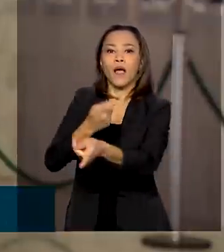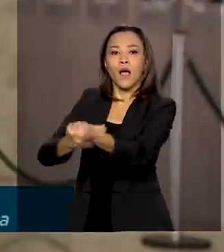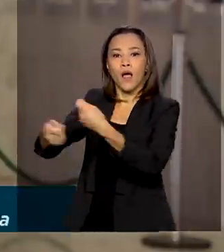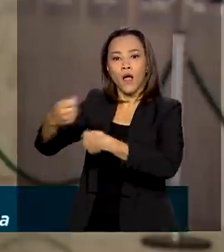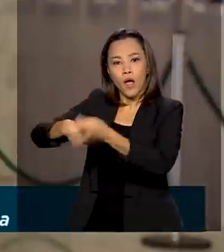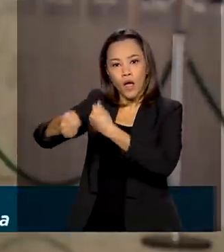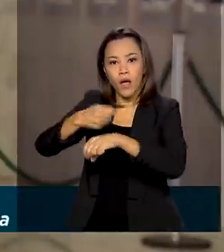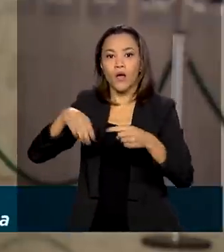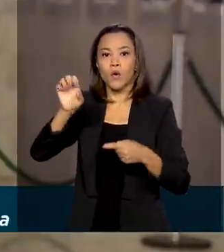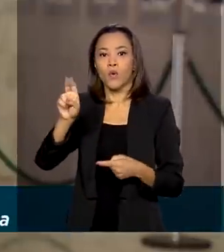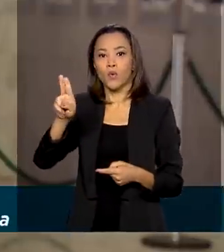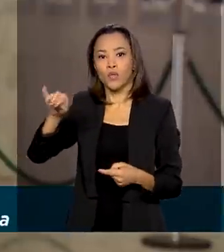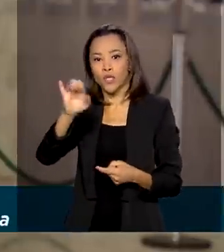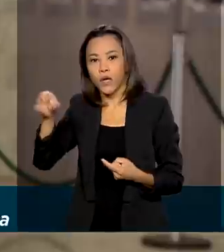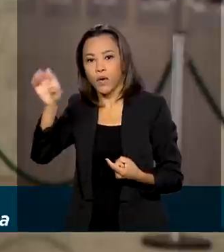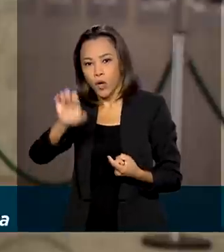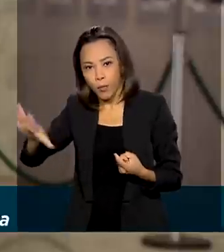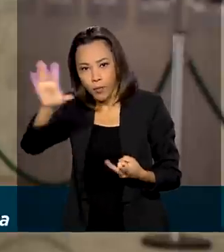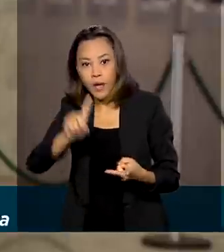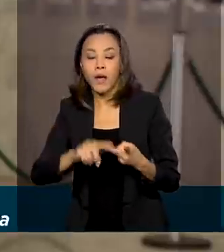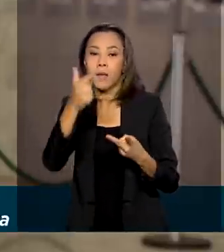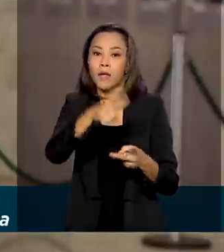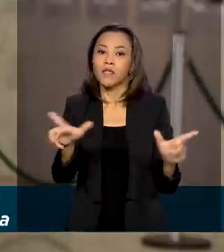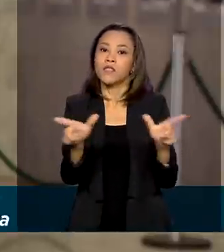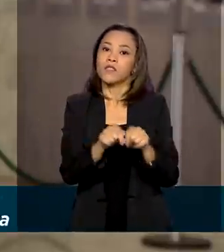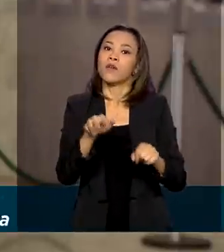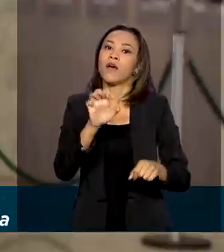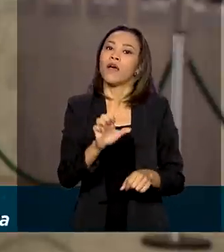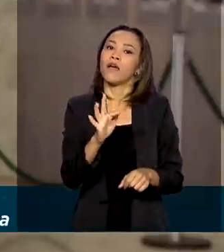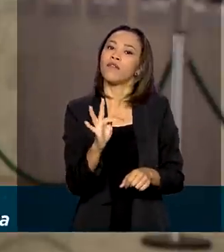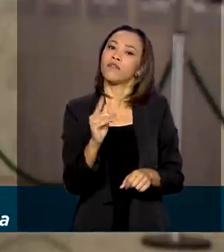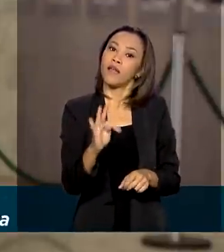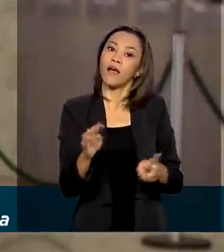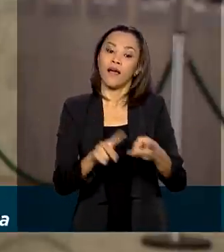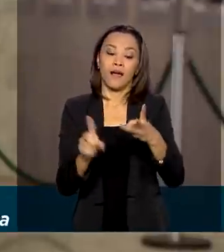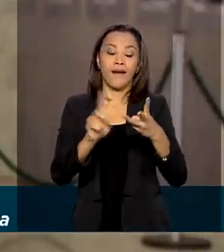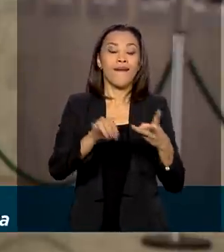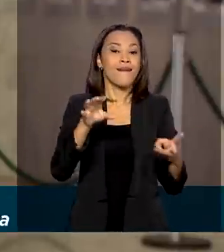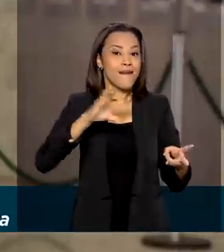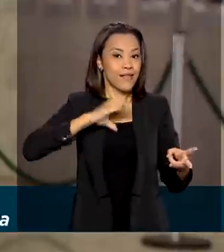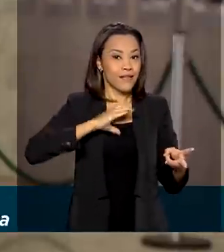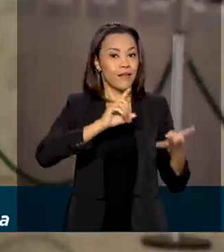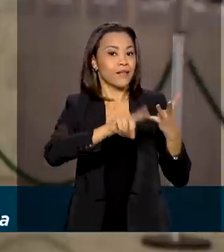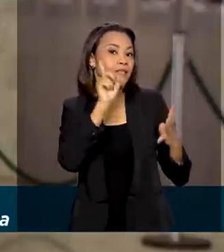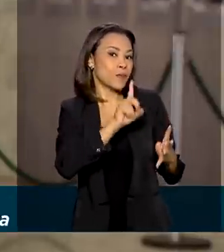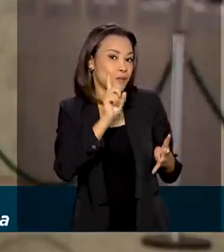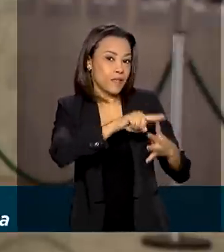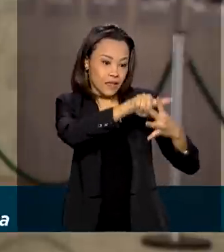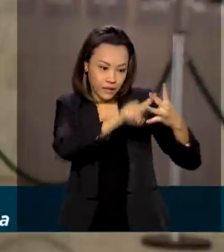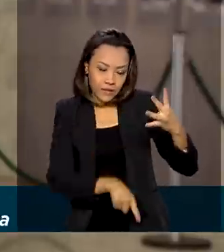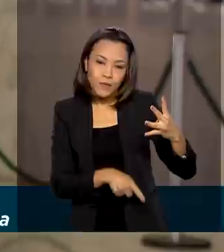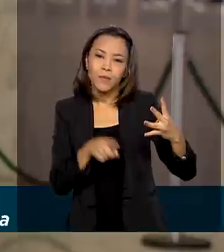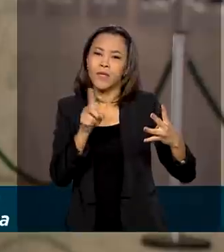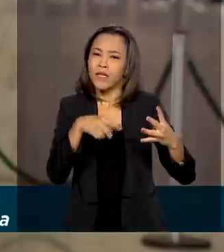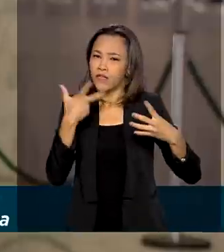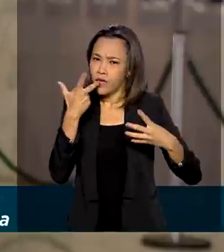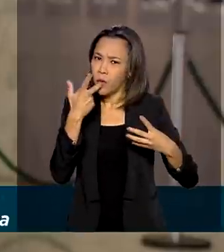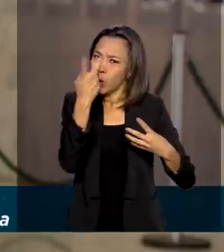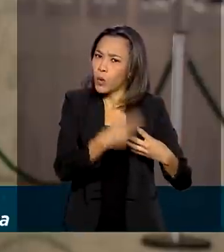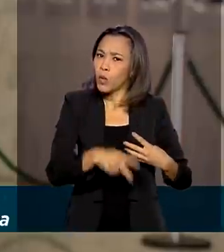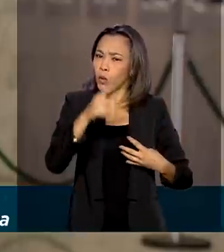com a União Europeia, países do EFTA, Coreia do Sul, Canadá e Estados Unidos. E destacou a força do Brasil na produção